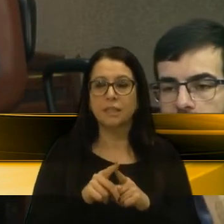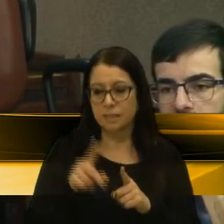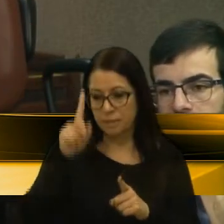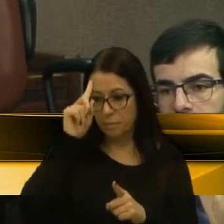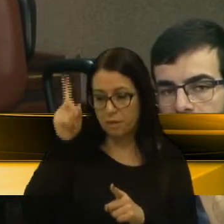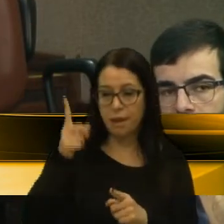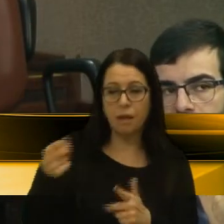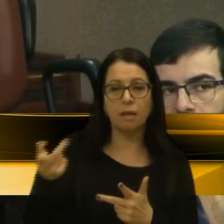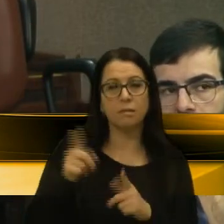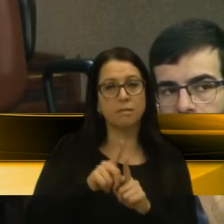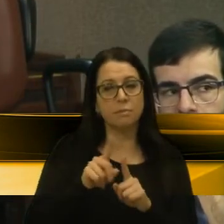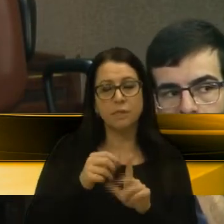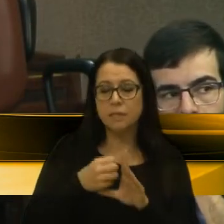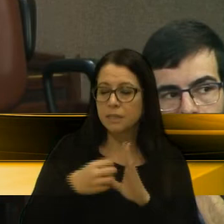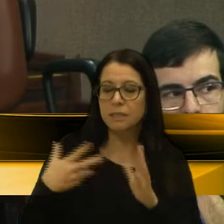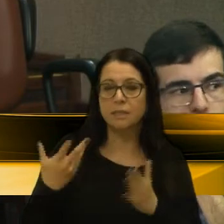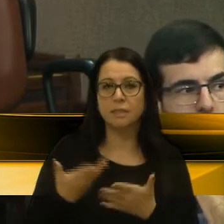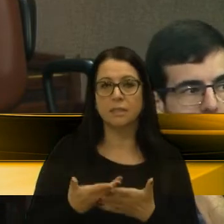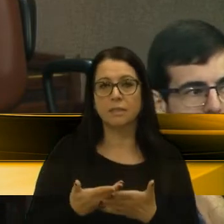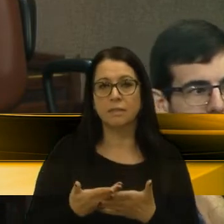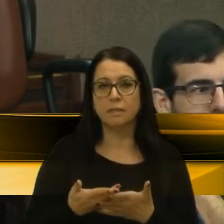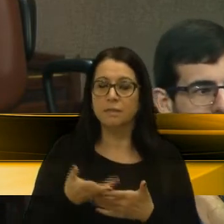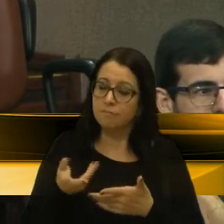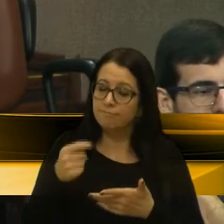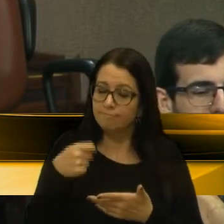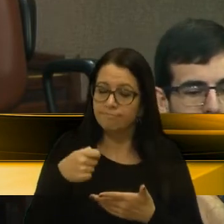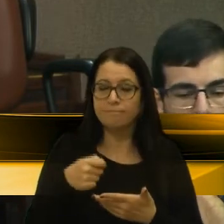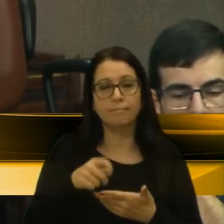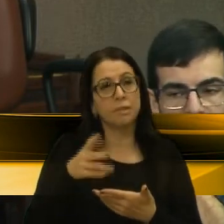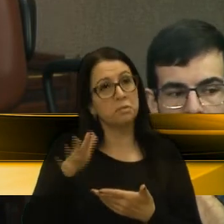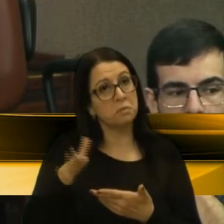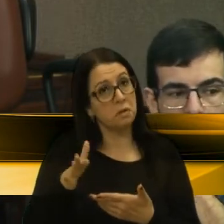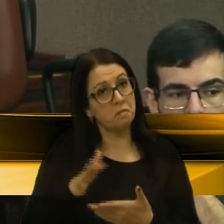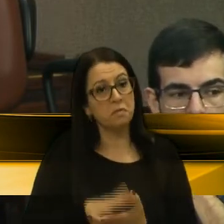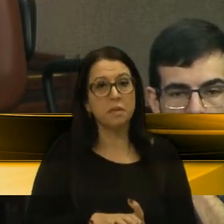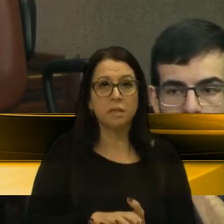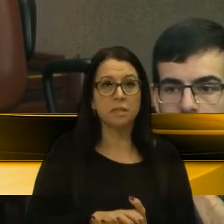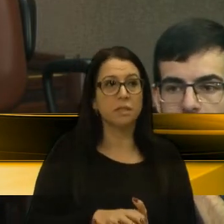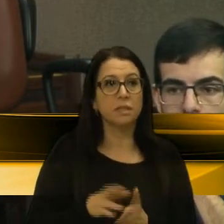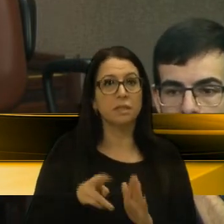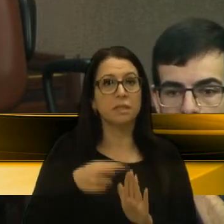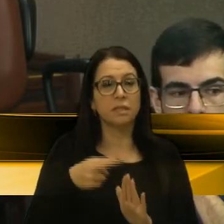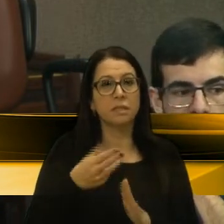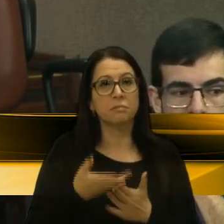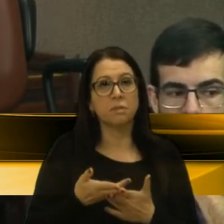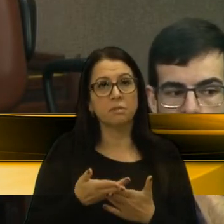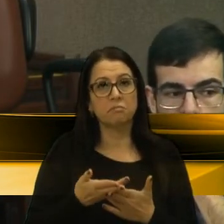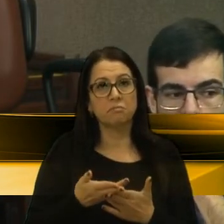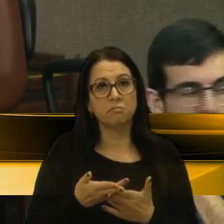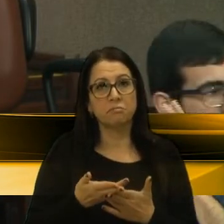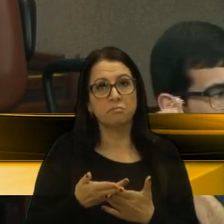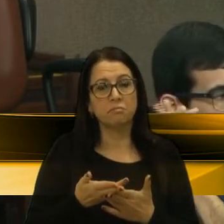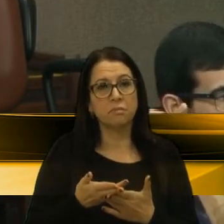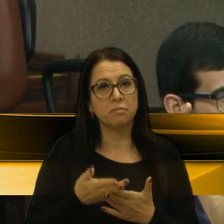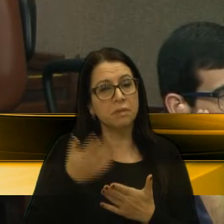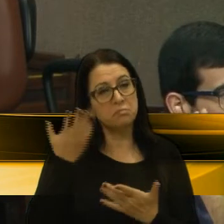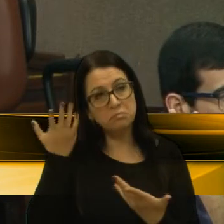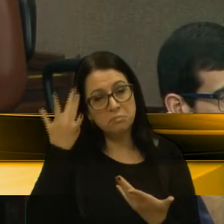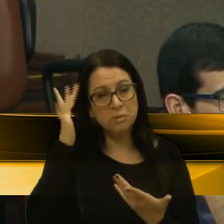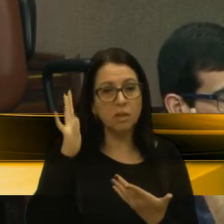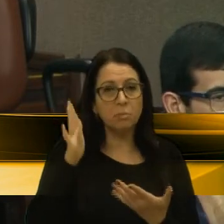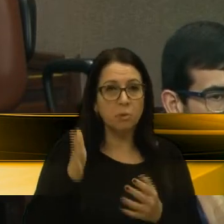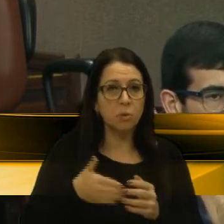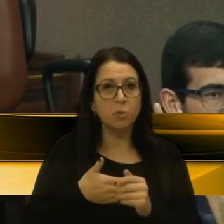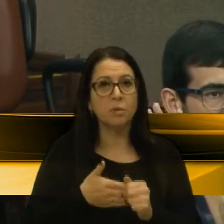também está caracterizado. Então, nesse sentido, talvez, esse requerimento deva ser, quem sabe, conduzido